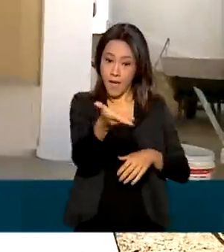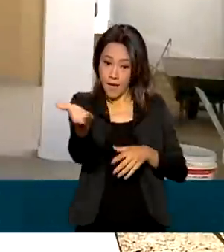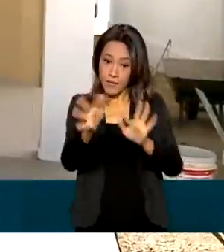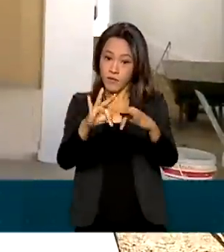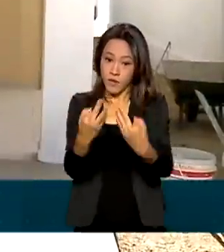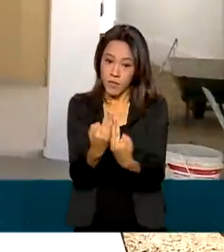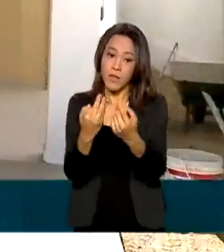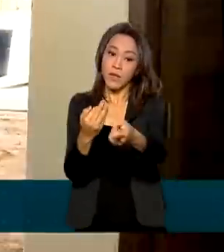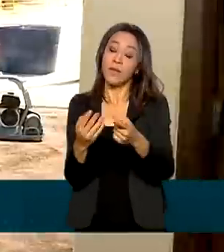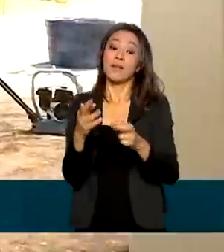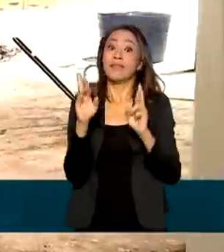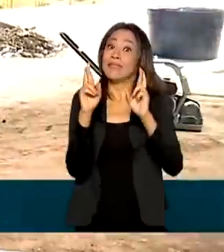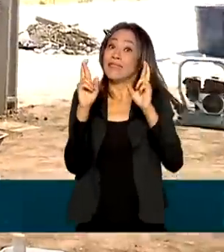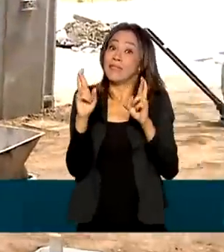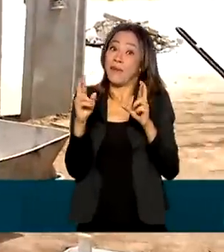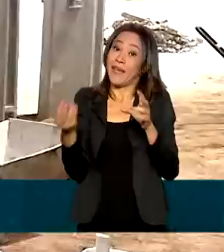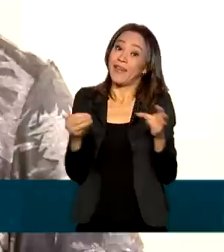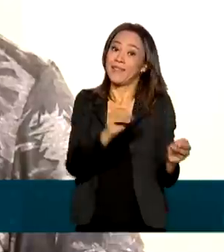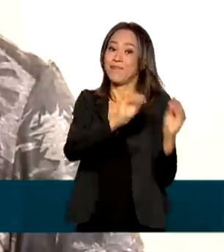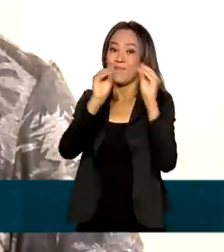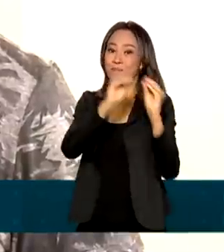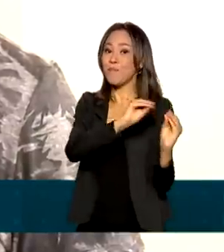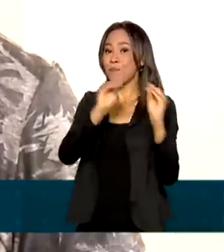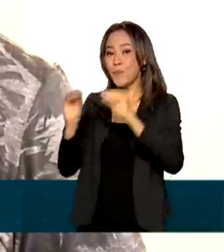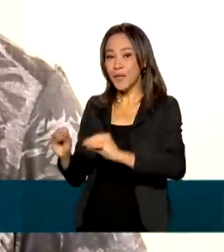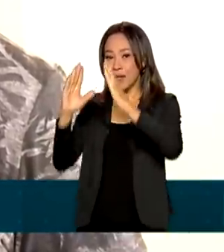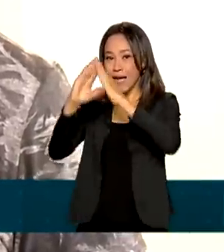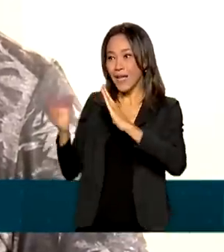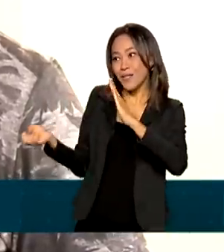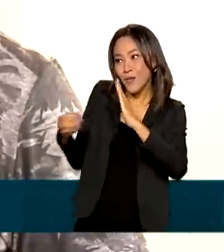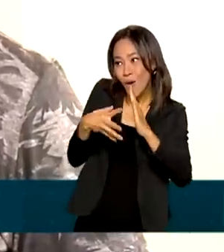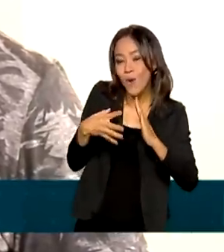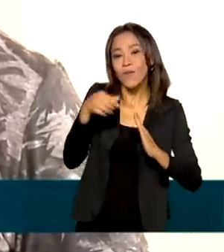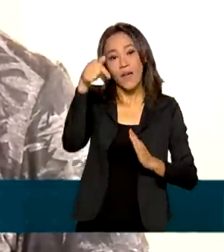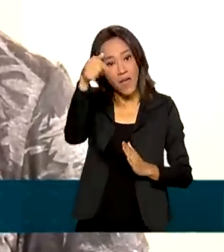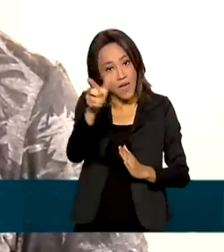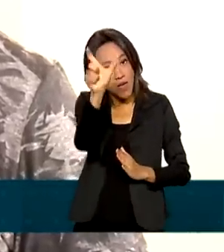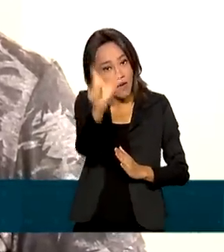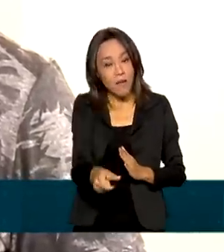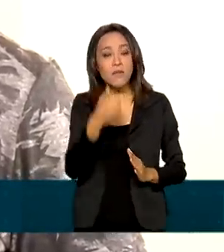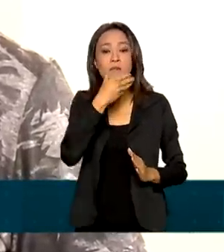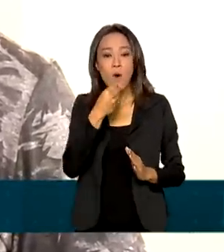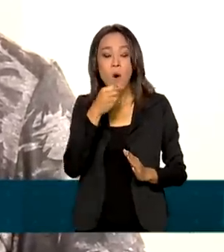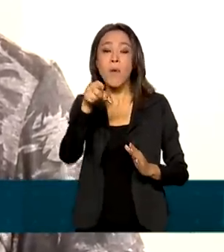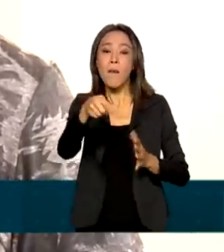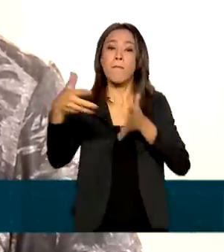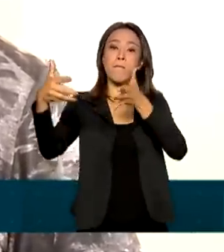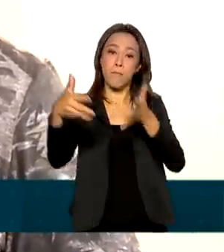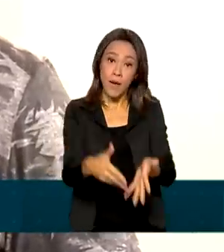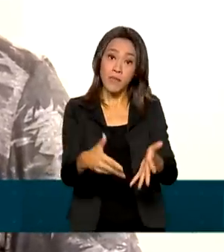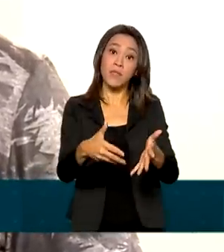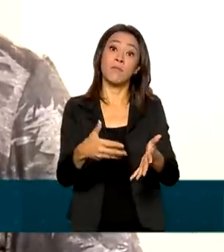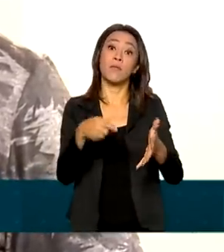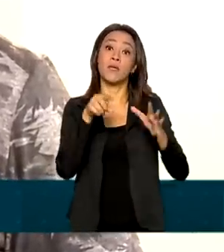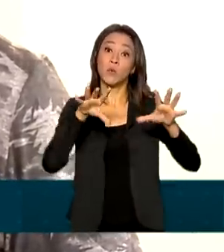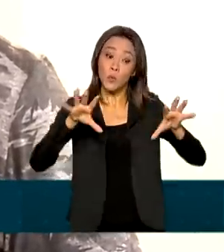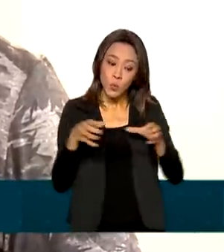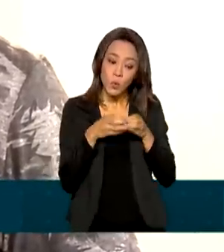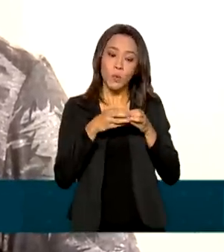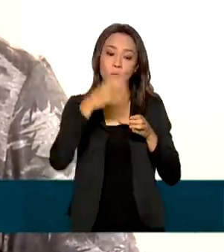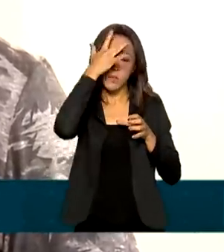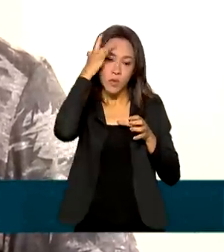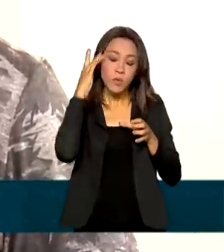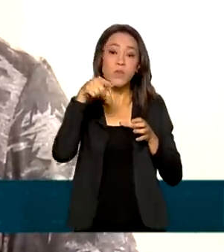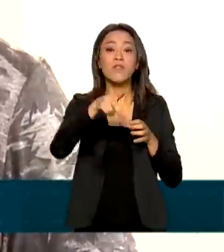esperam morar na Casa Nova em breve. Ele é membro da Comissão dos Atingidos e Atingidas pelo complexo Barragem